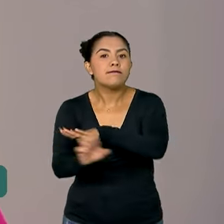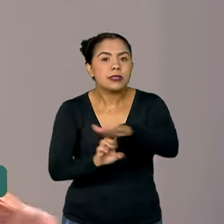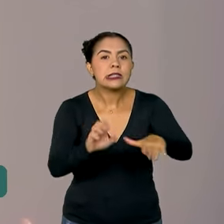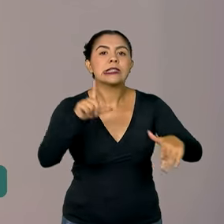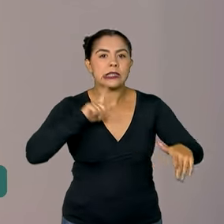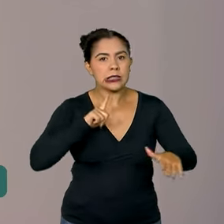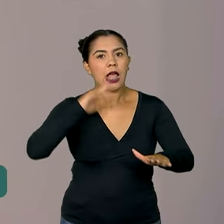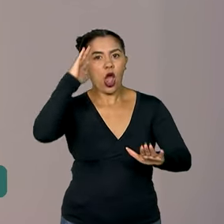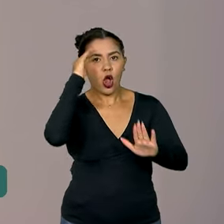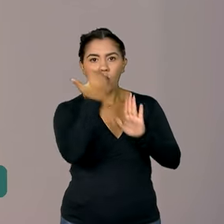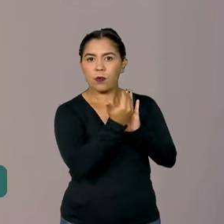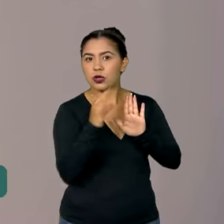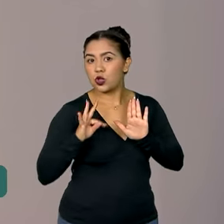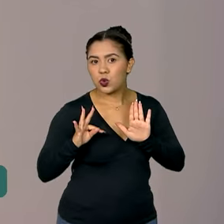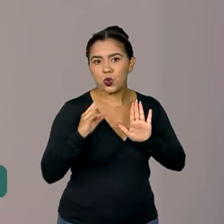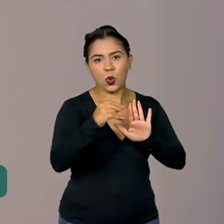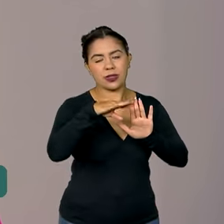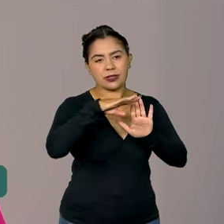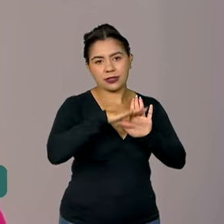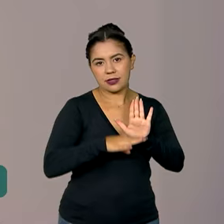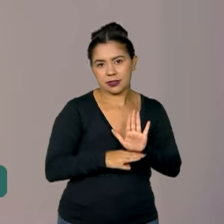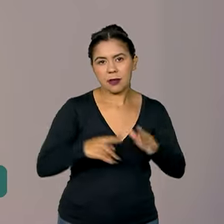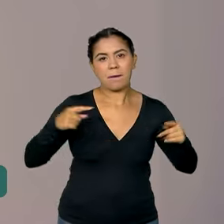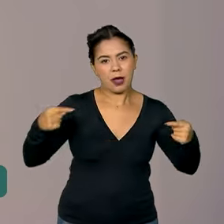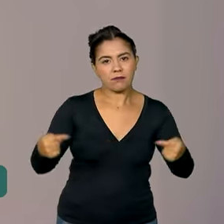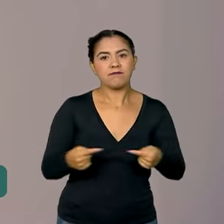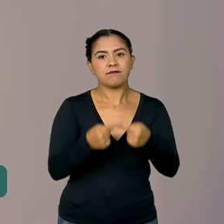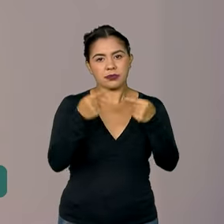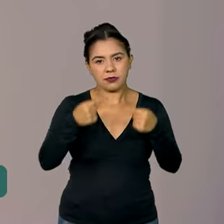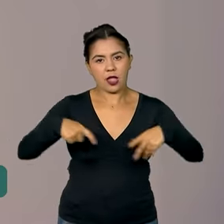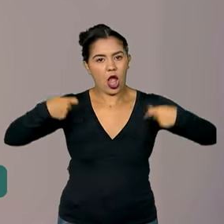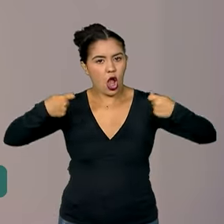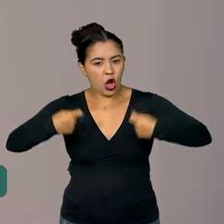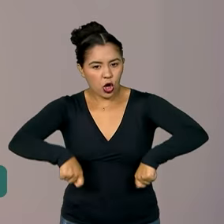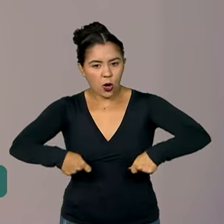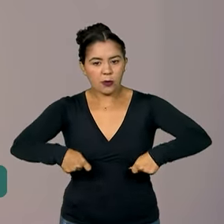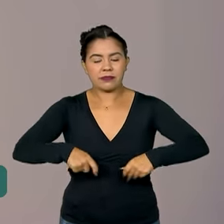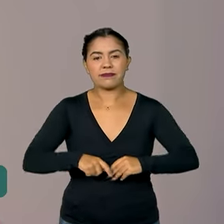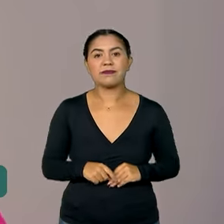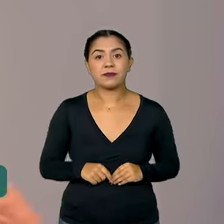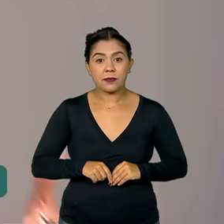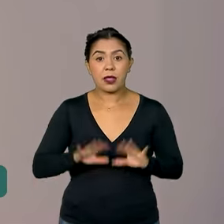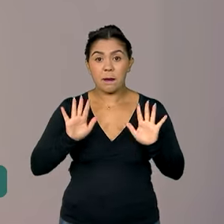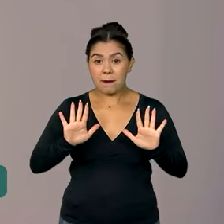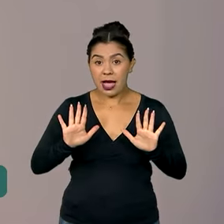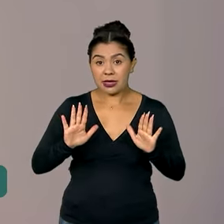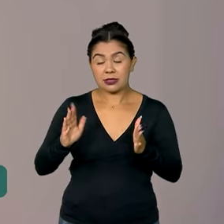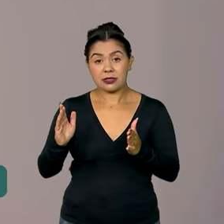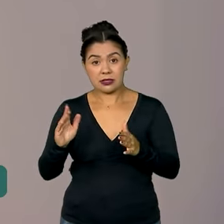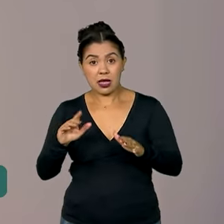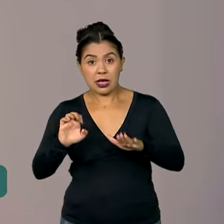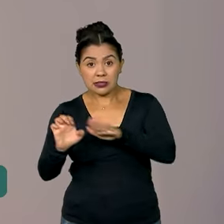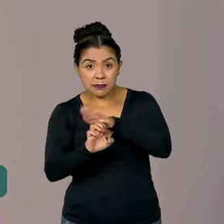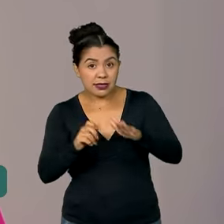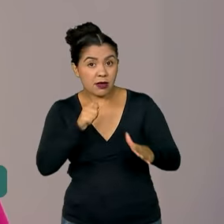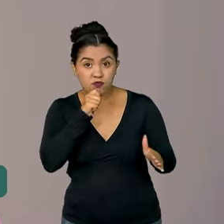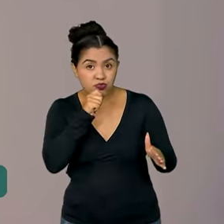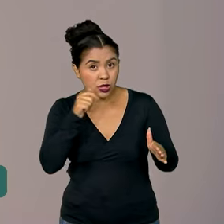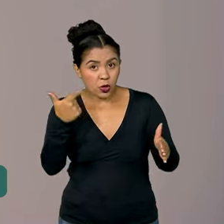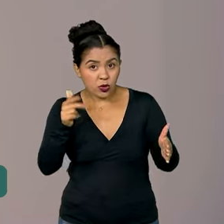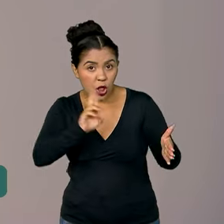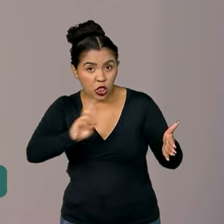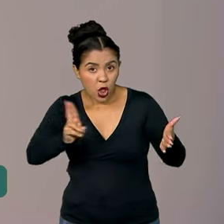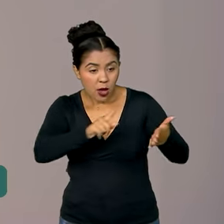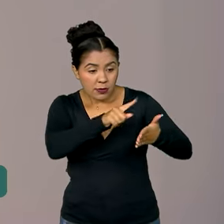todas as determinações para legalizar essa aposta de cota fixa. As que não estão na lista positiva, mas ainda